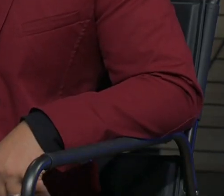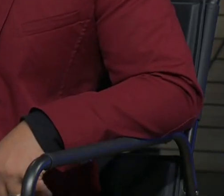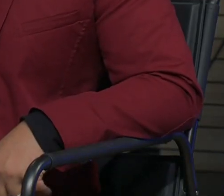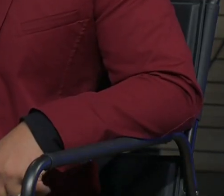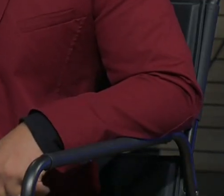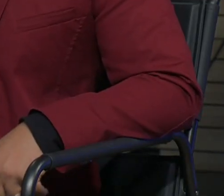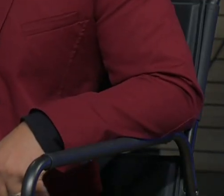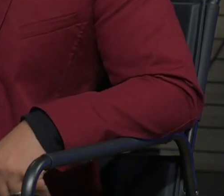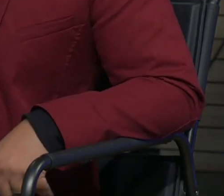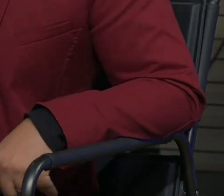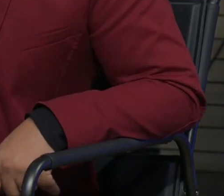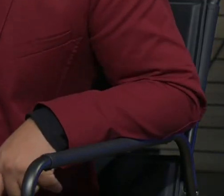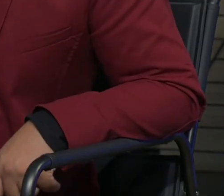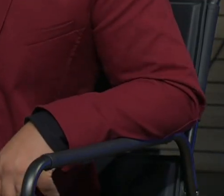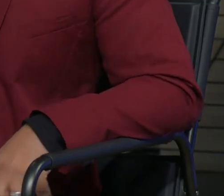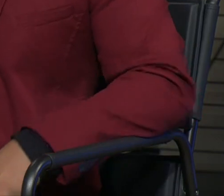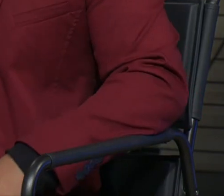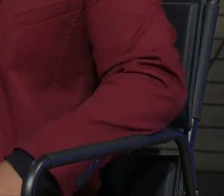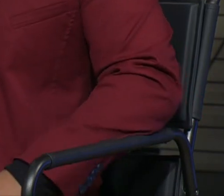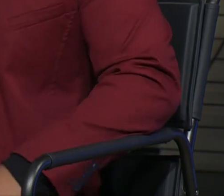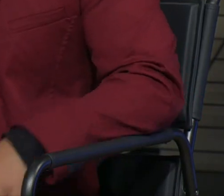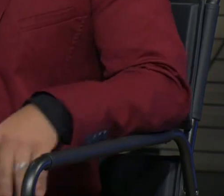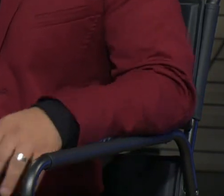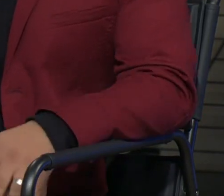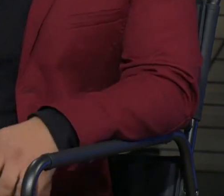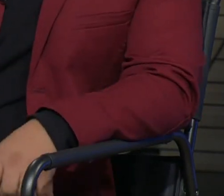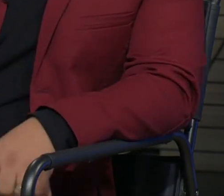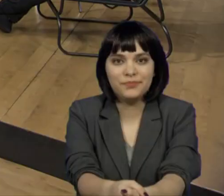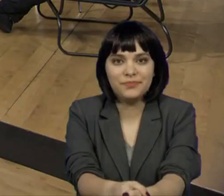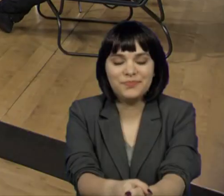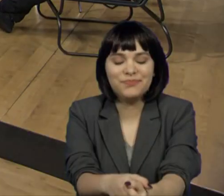Opinião. Andresa, muito obrigado pelo convite para estar aqui.